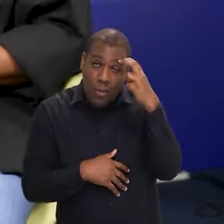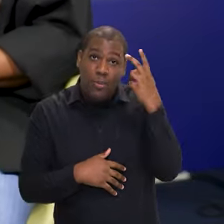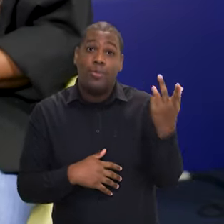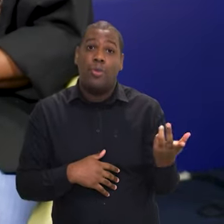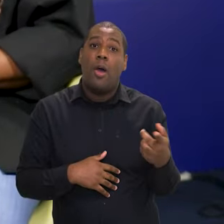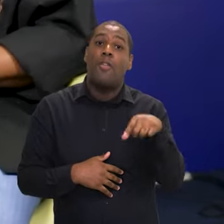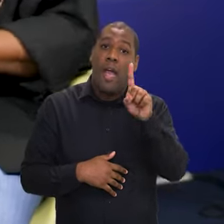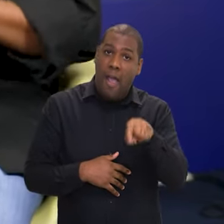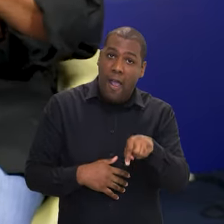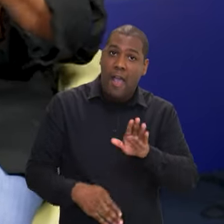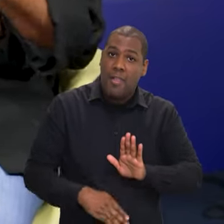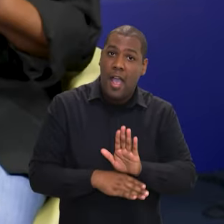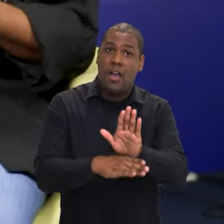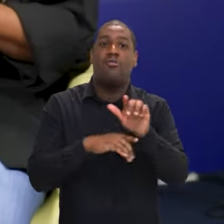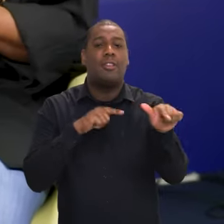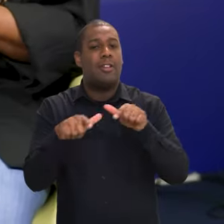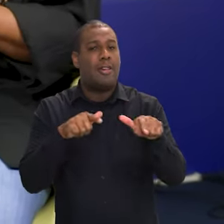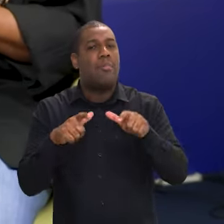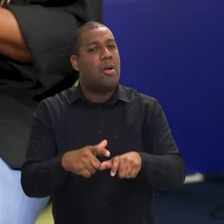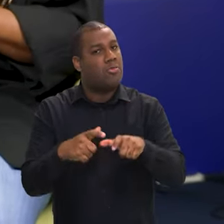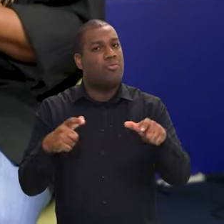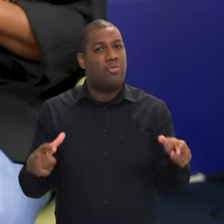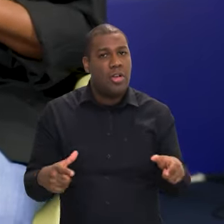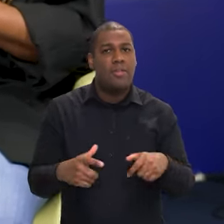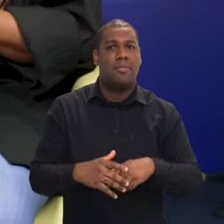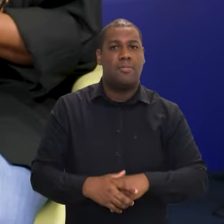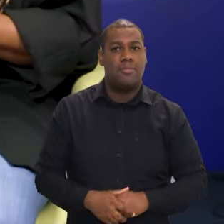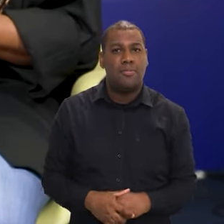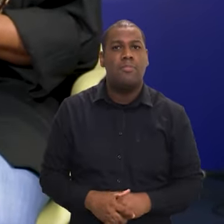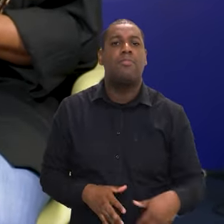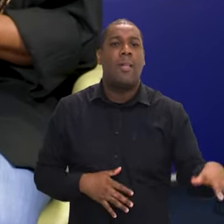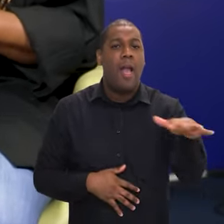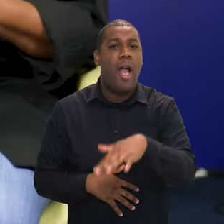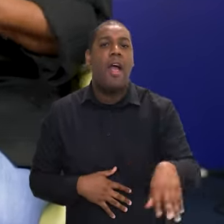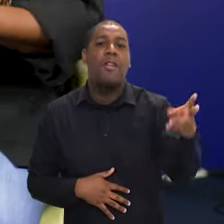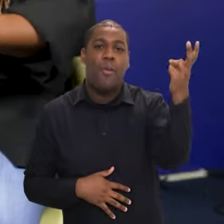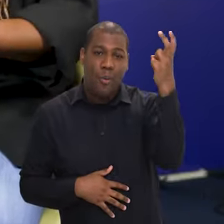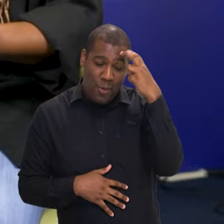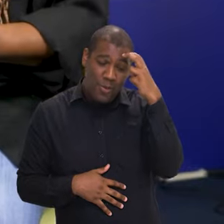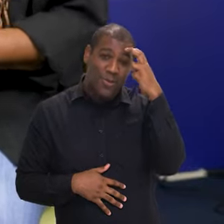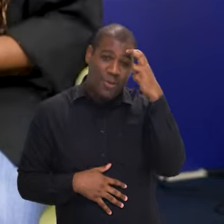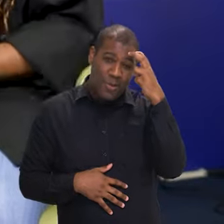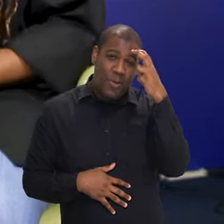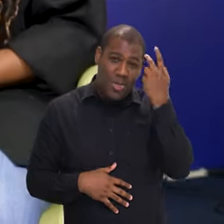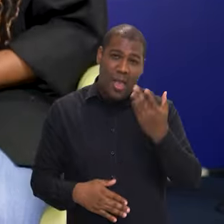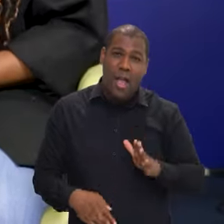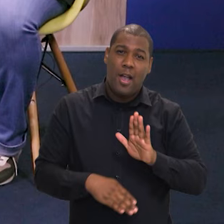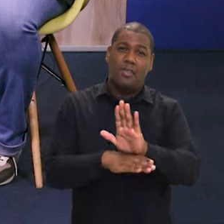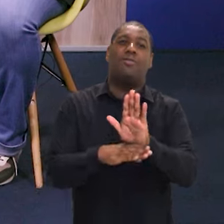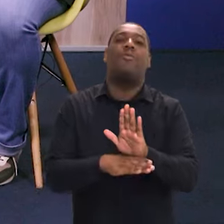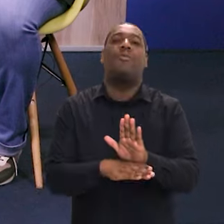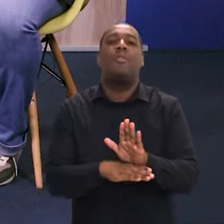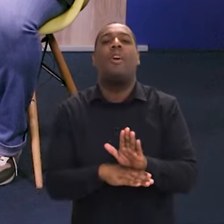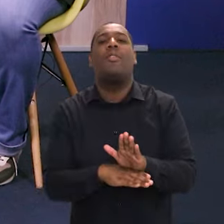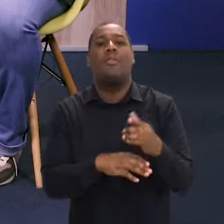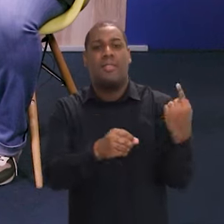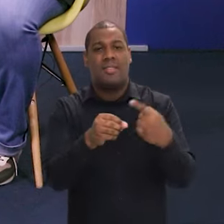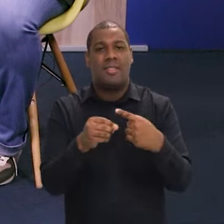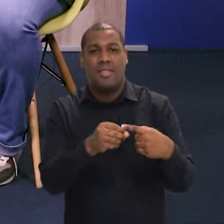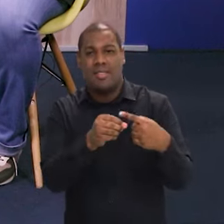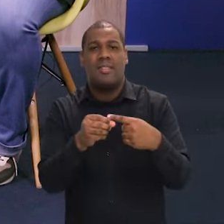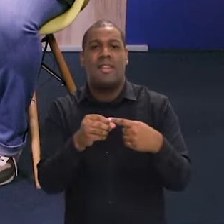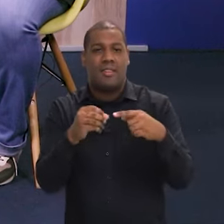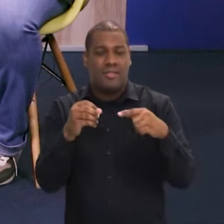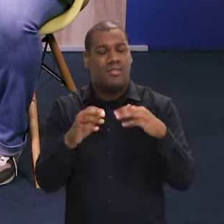setores também. Então, tudo isso é cadeia produtiva da cultura, né? que mobiliza a vida da